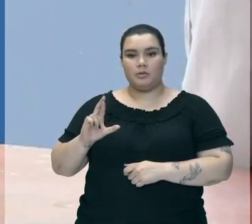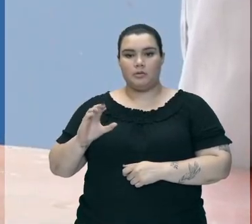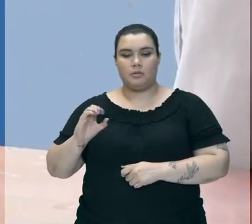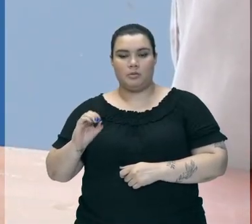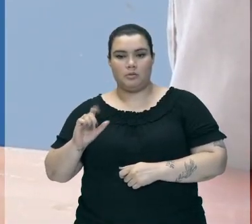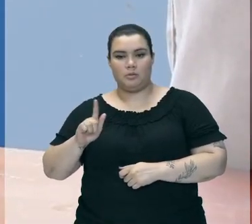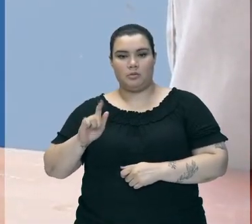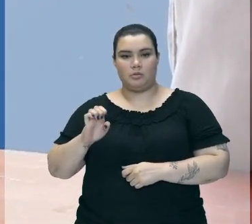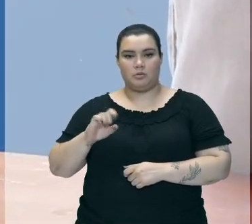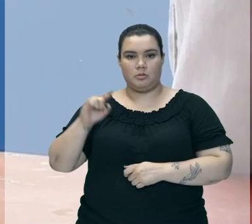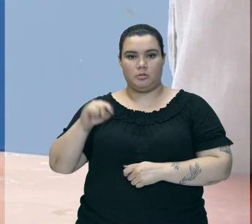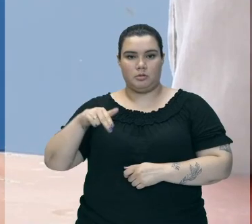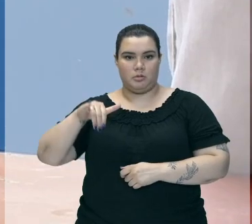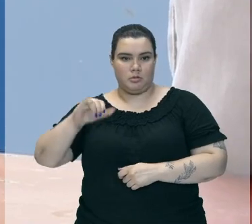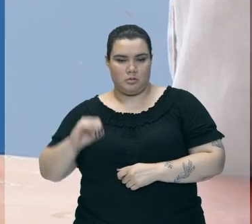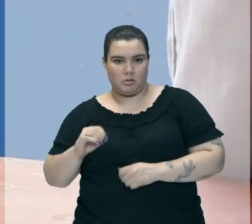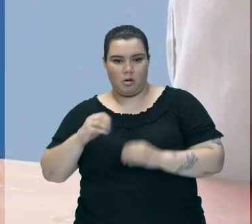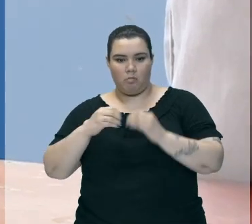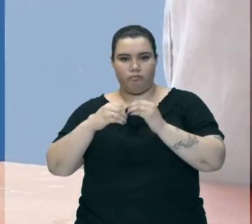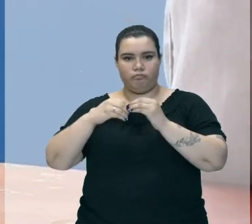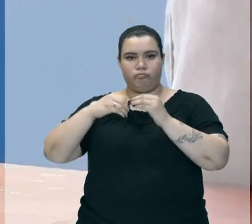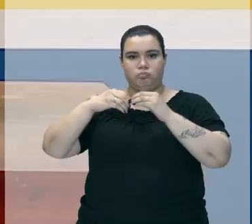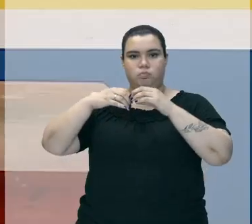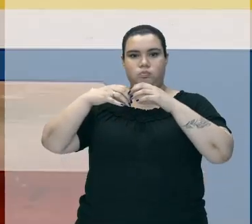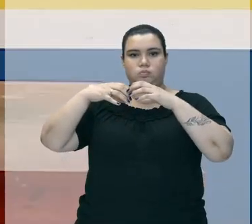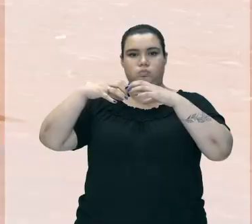Dentro Desse Balão Ele Vai Começar A Encher